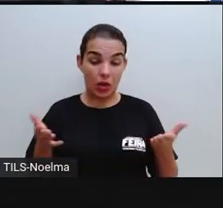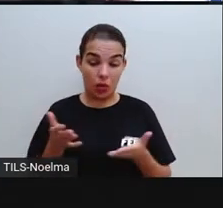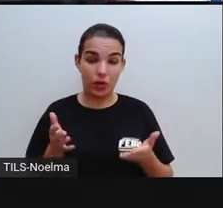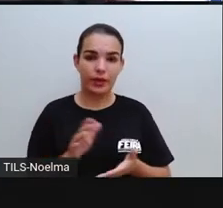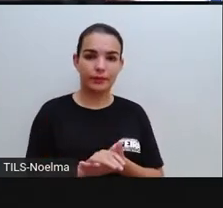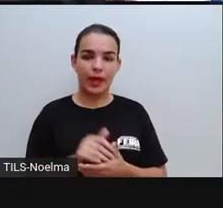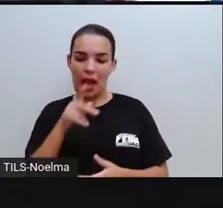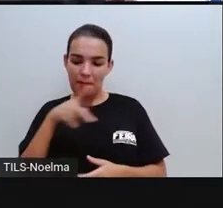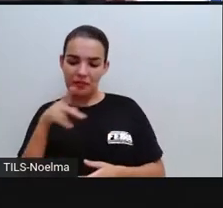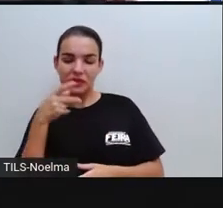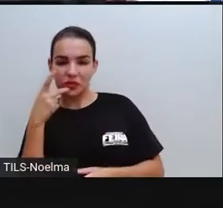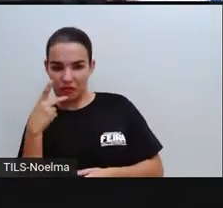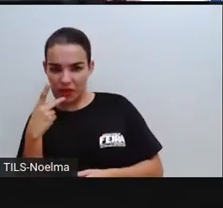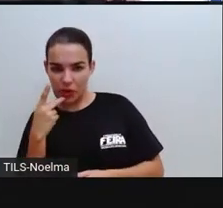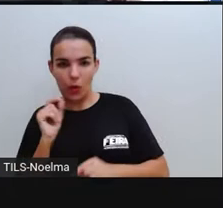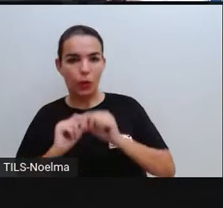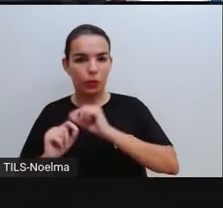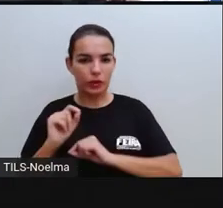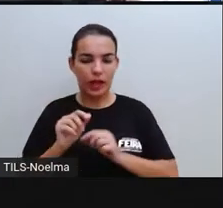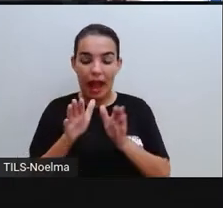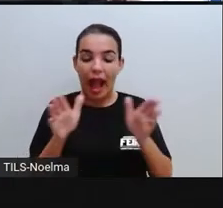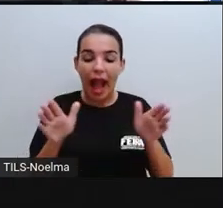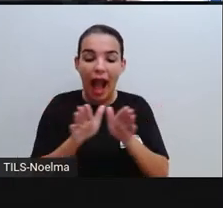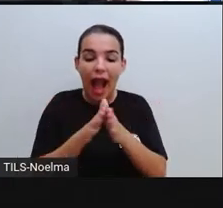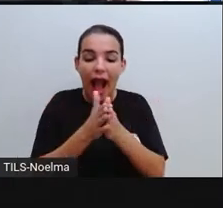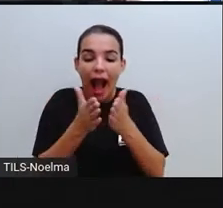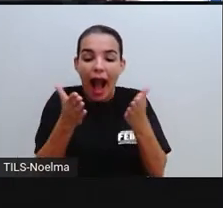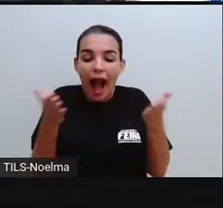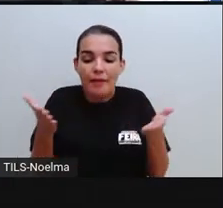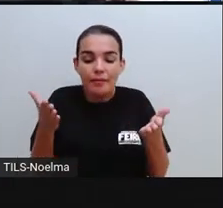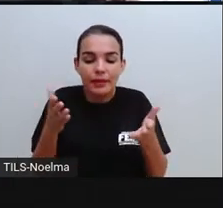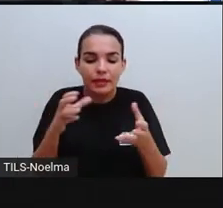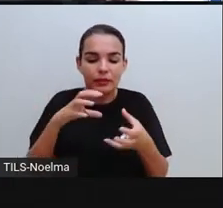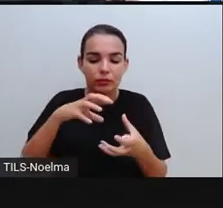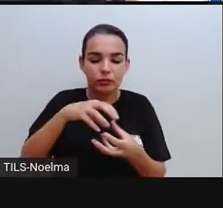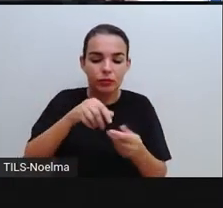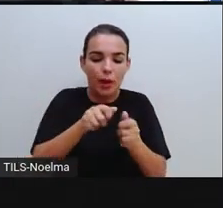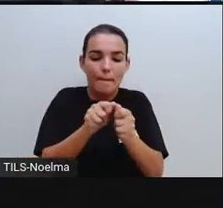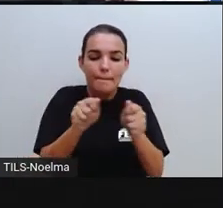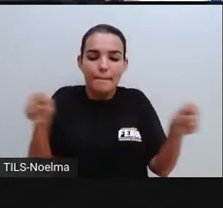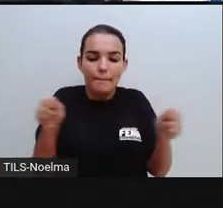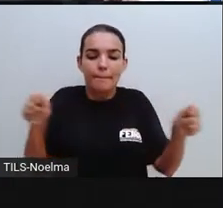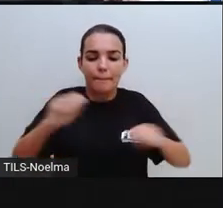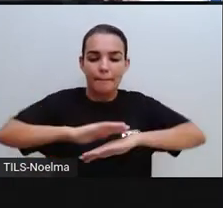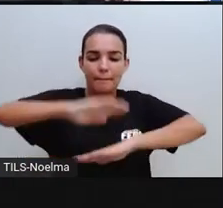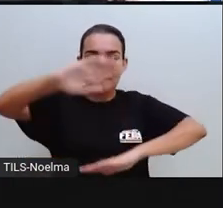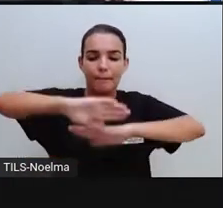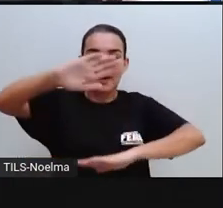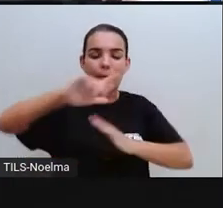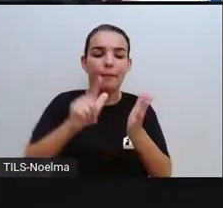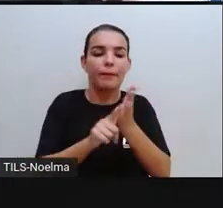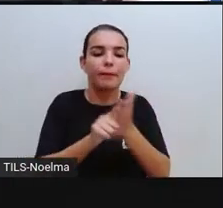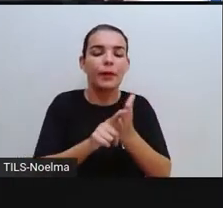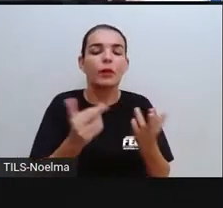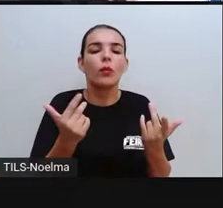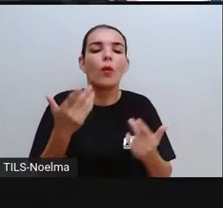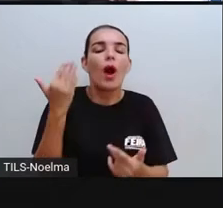Agora, disse a professora, abra a bolinha e deixe o papel como estava antes.